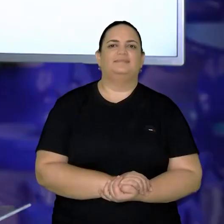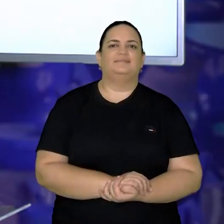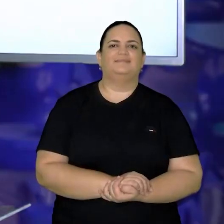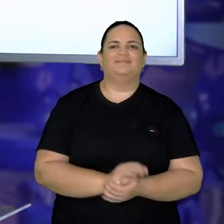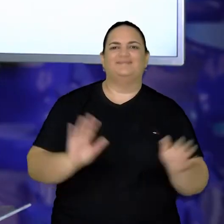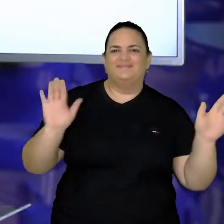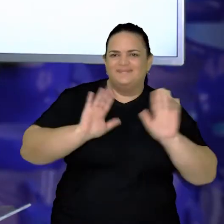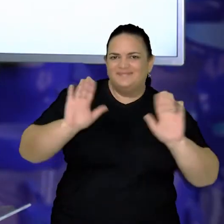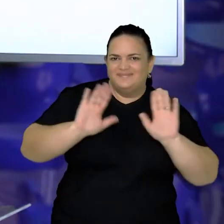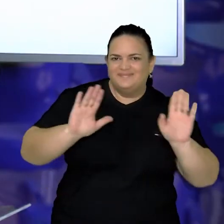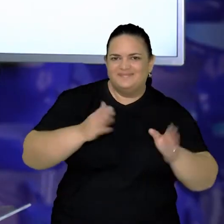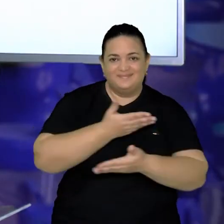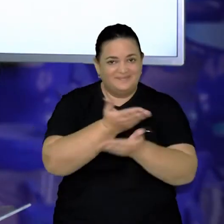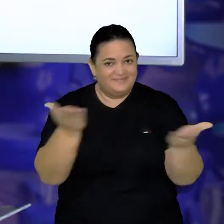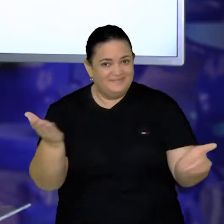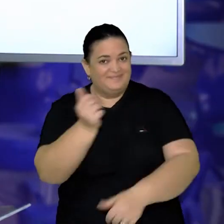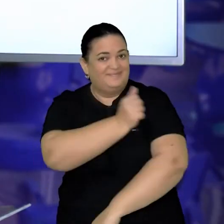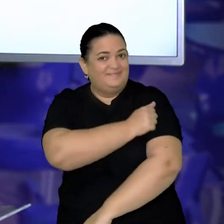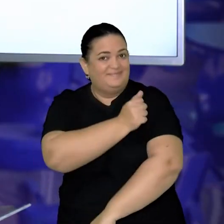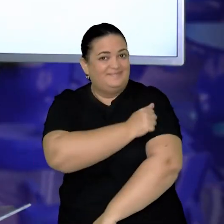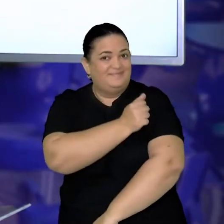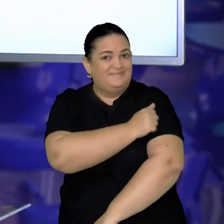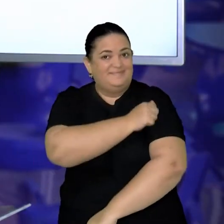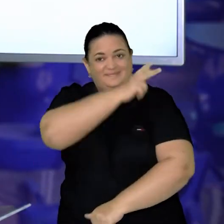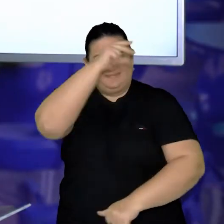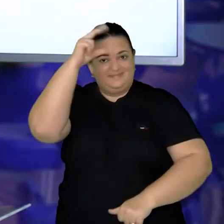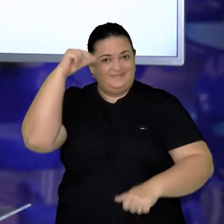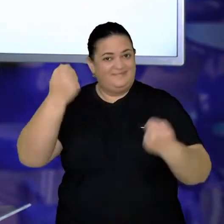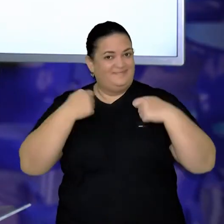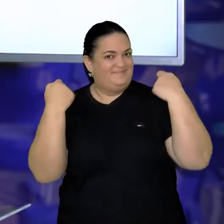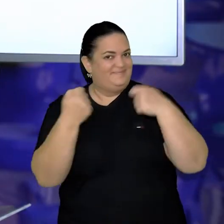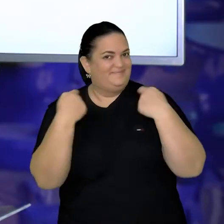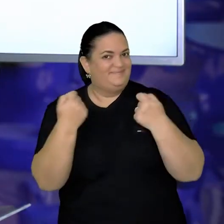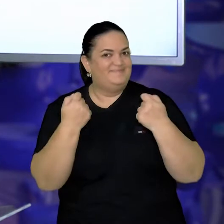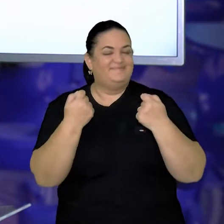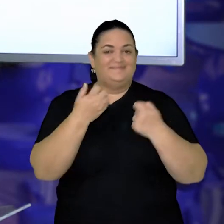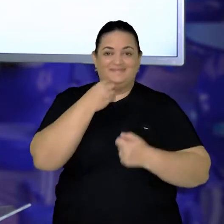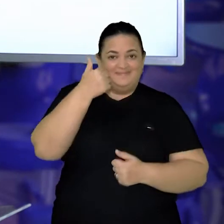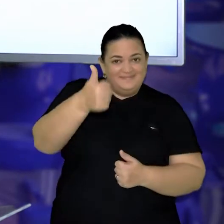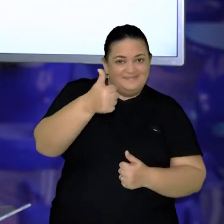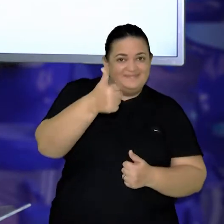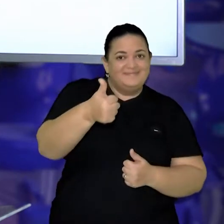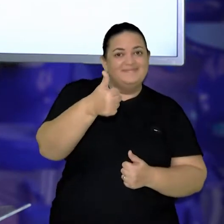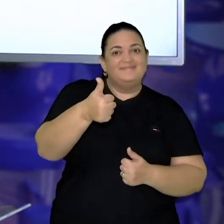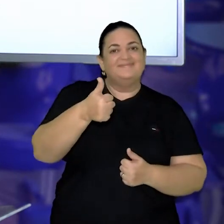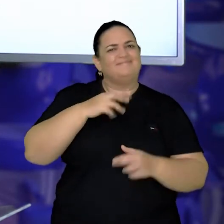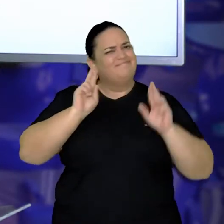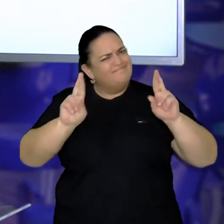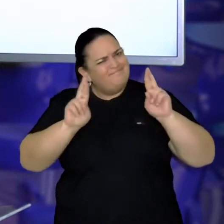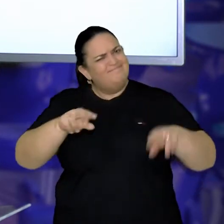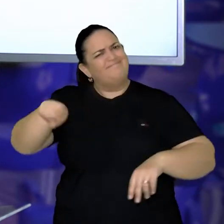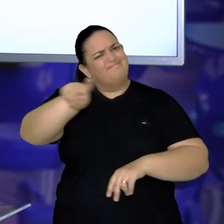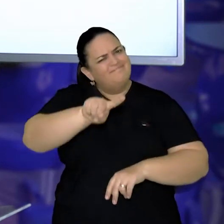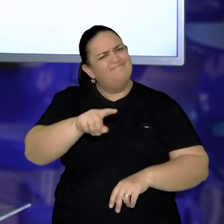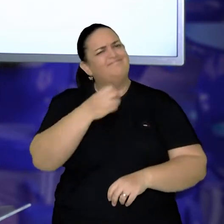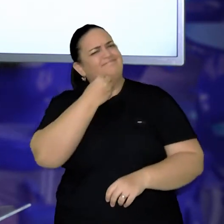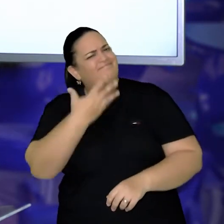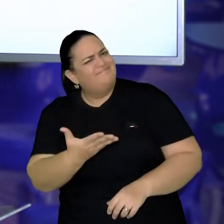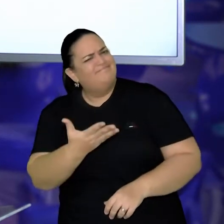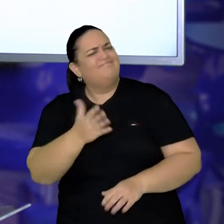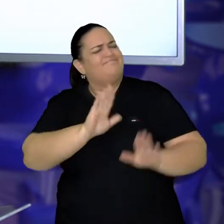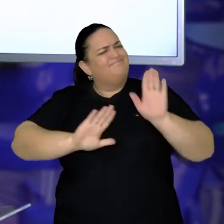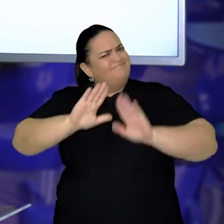Olá, você estudante da Rede Municipal de Caruaru, como vai? Esperamos que estejam muito bem se